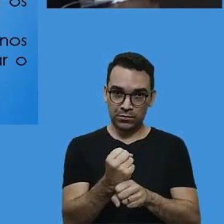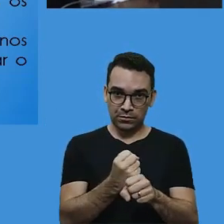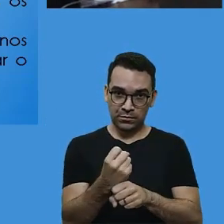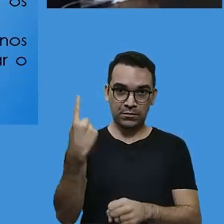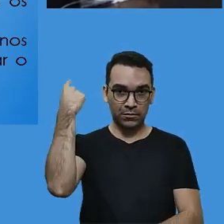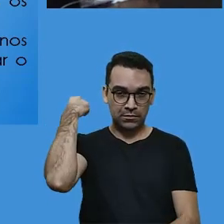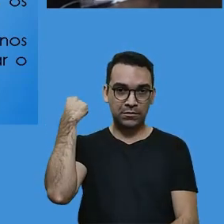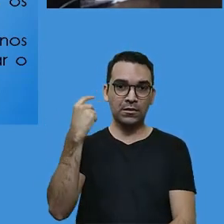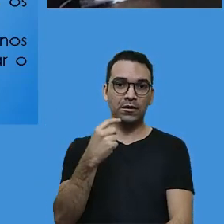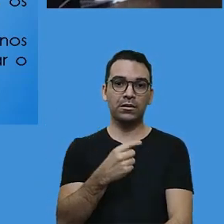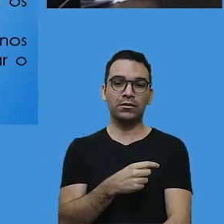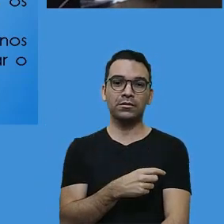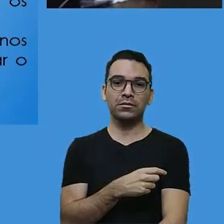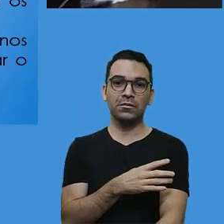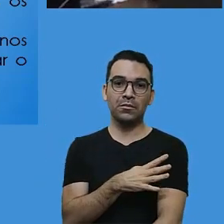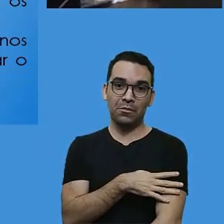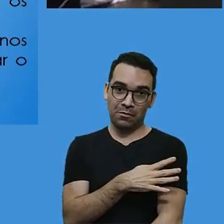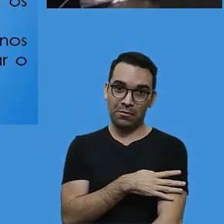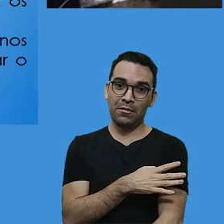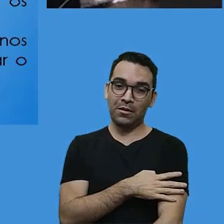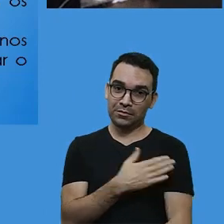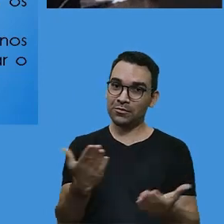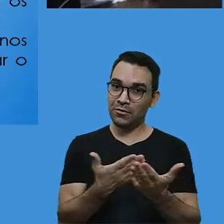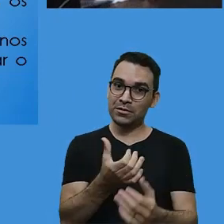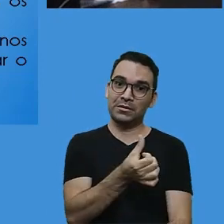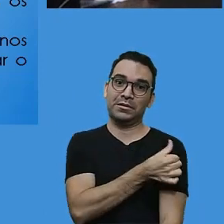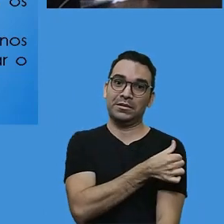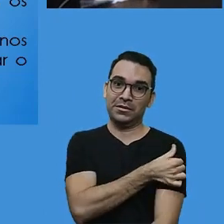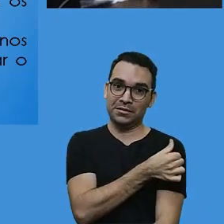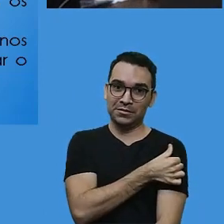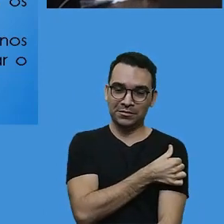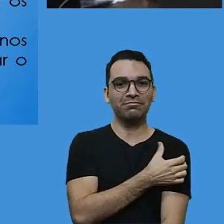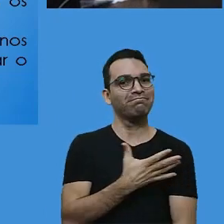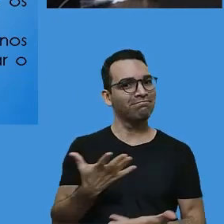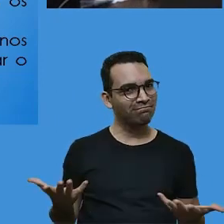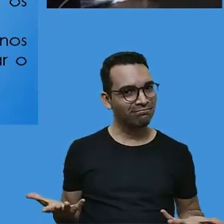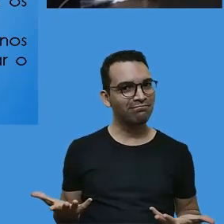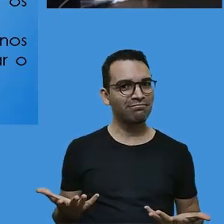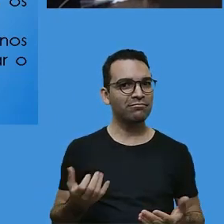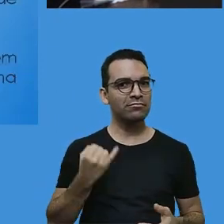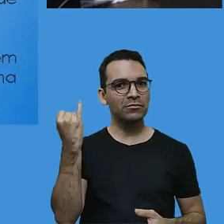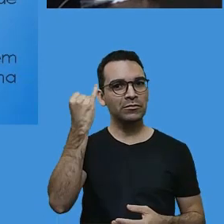com o aluno é essencial para o seu desenvolvimento neste momento.